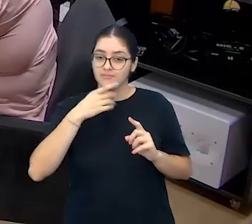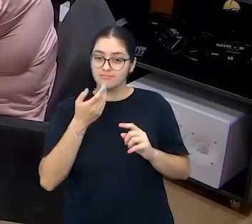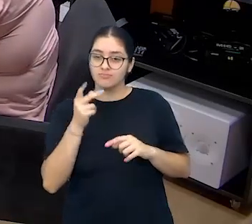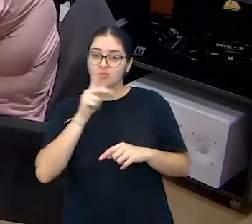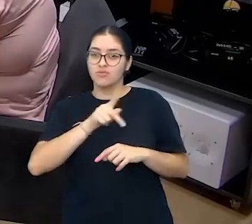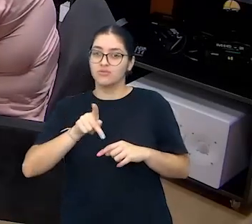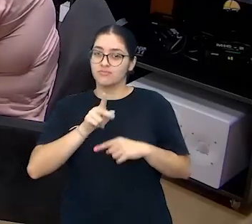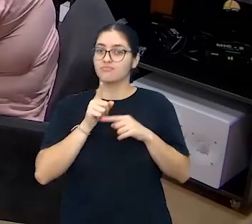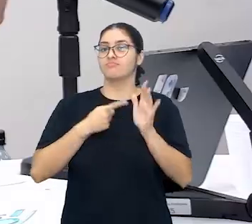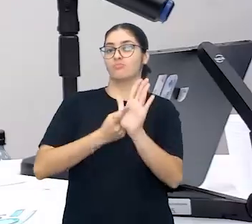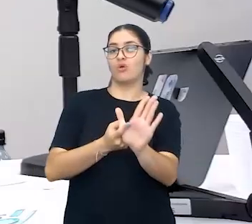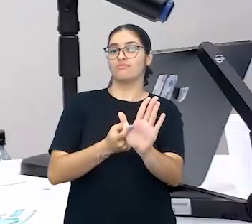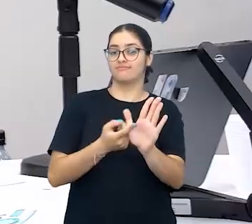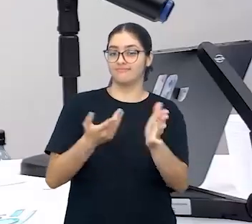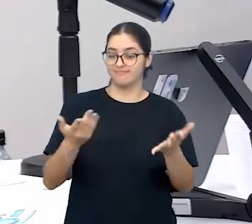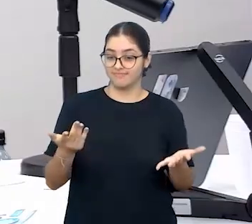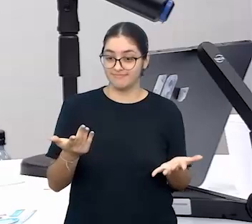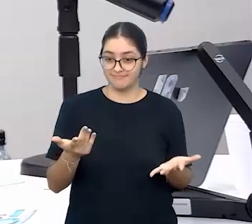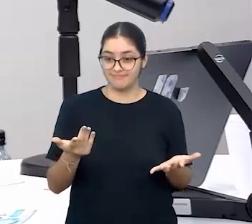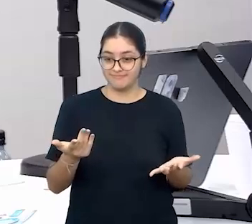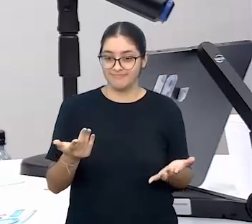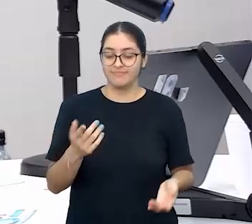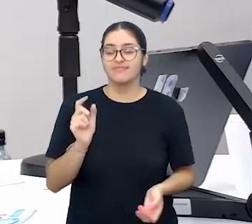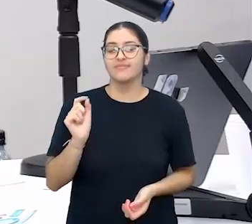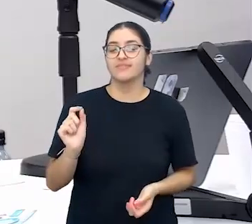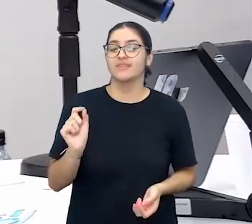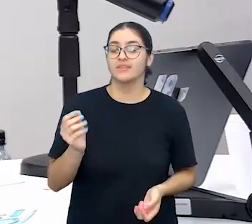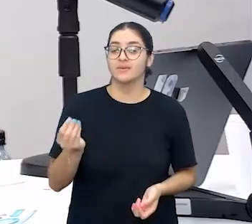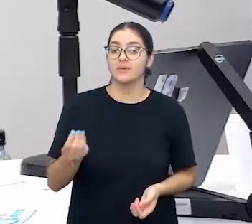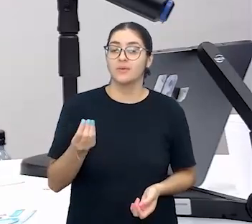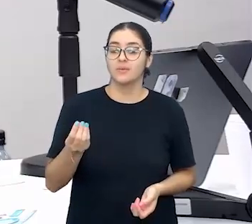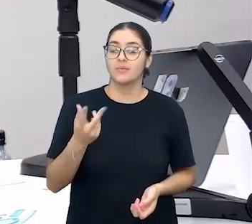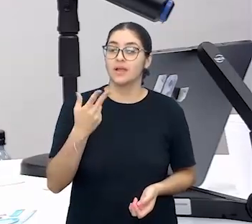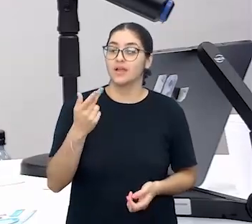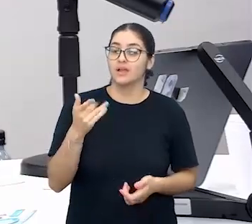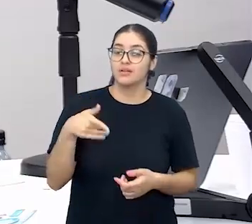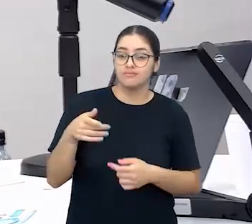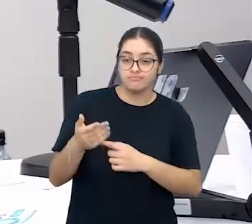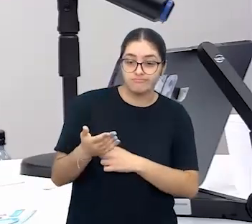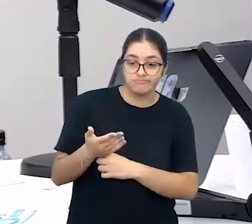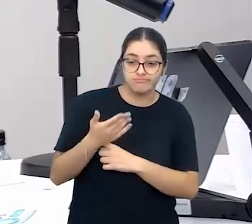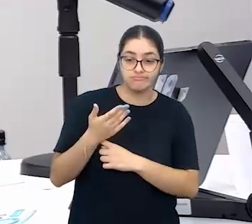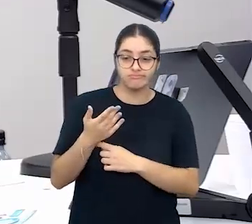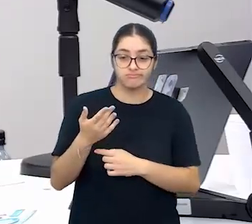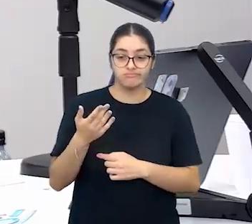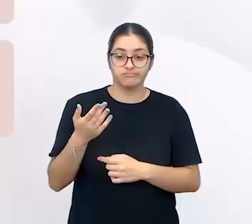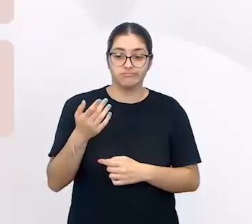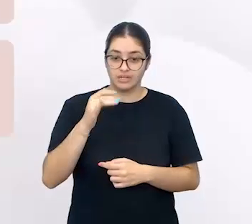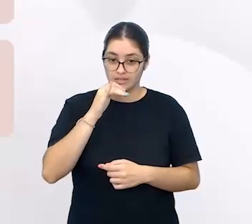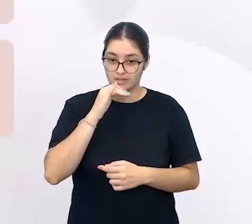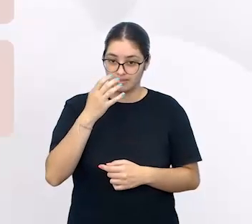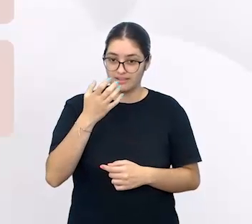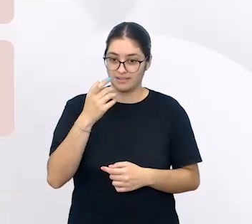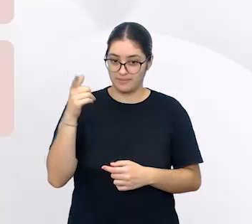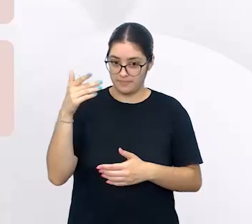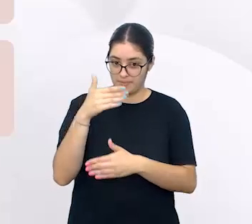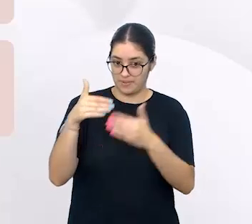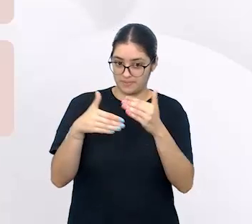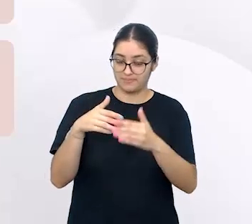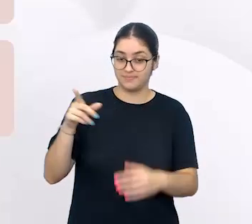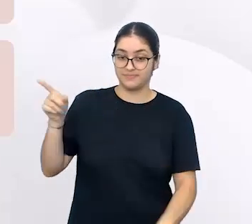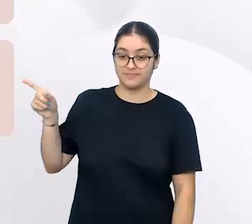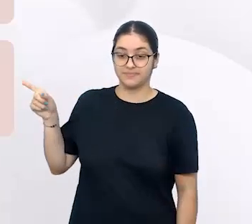do professor. E essa mediação coloca a gente. Nos ajuda a colocar. Pode, se quiser, colocar o PPT.